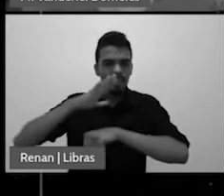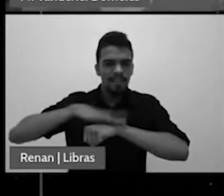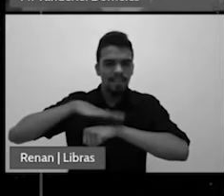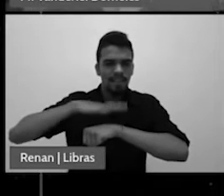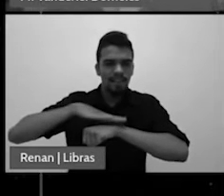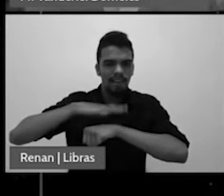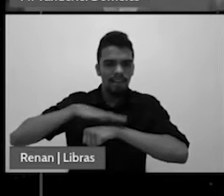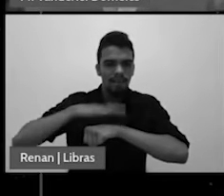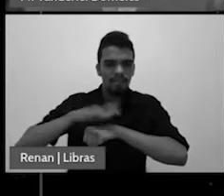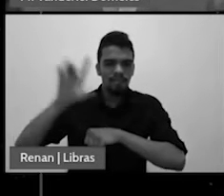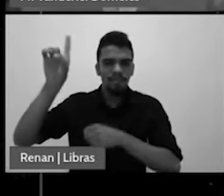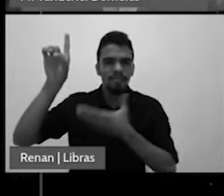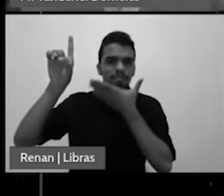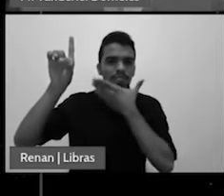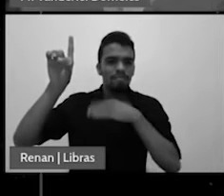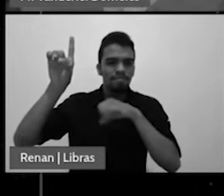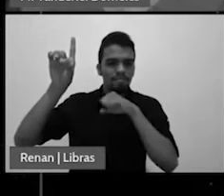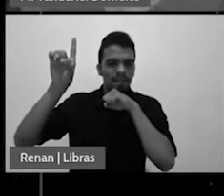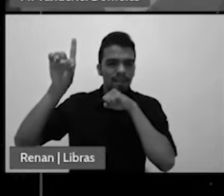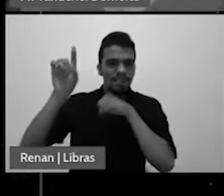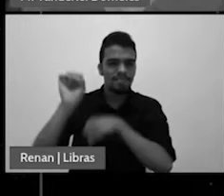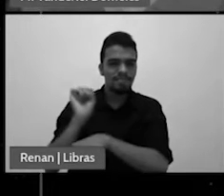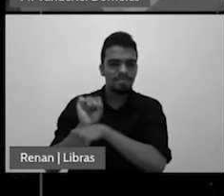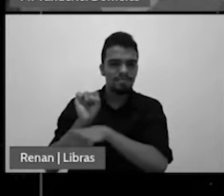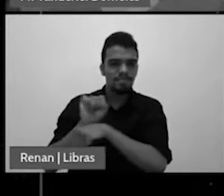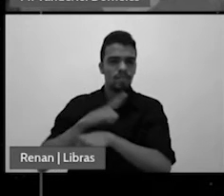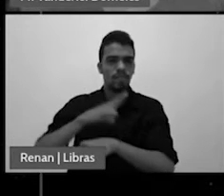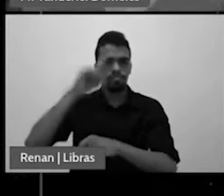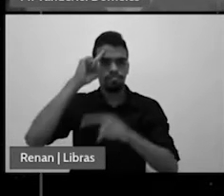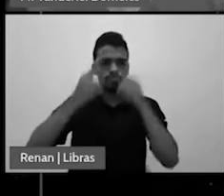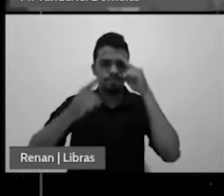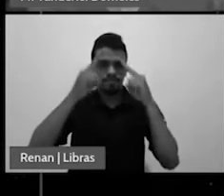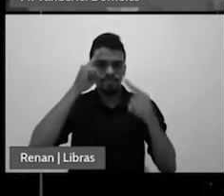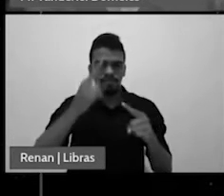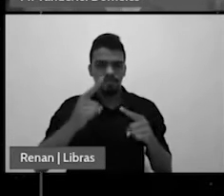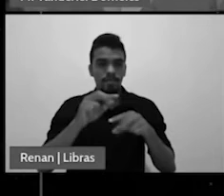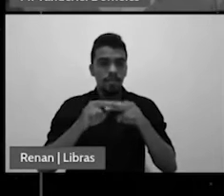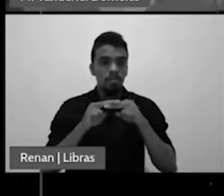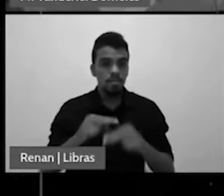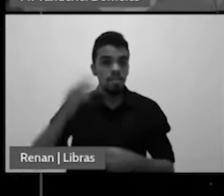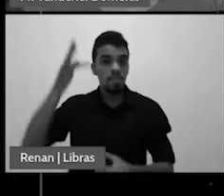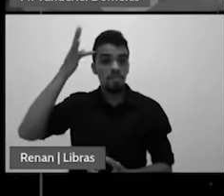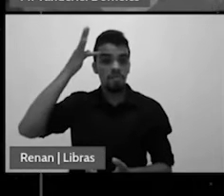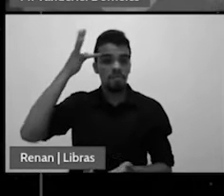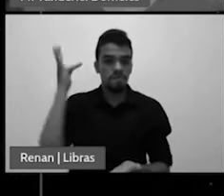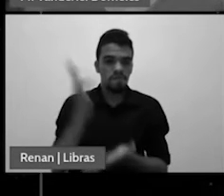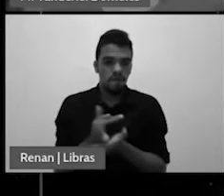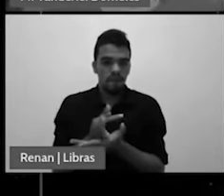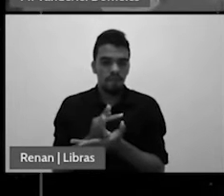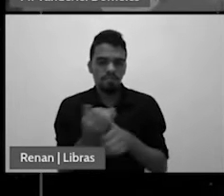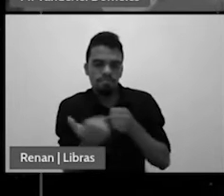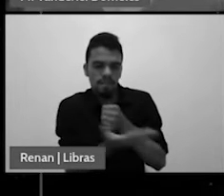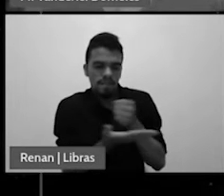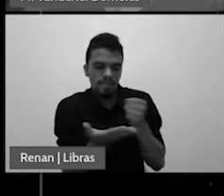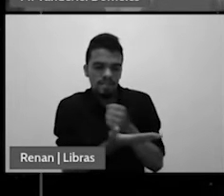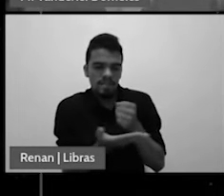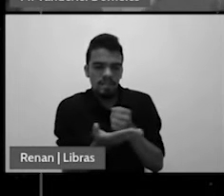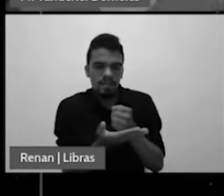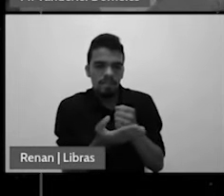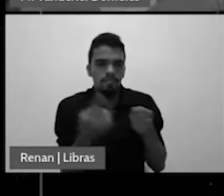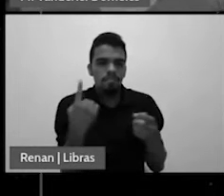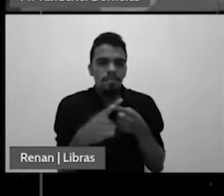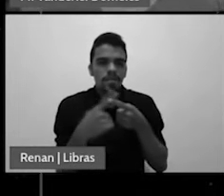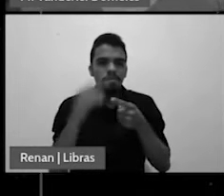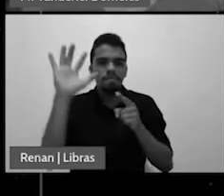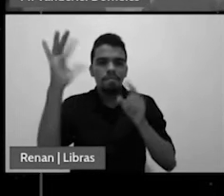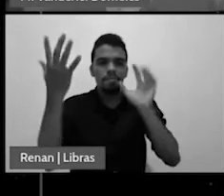sua própria autoridade. Então, basear a nossa fé em acontecimentos correntes, presentes, não